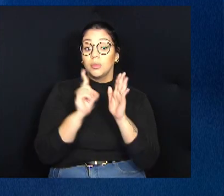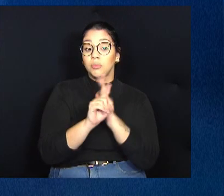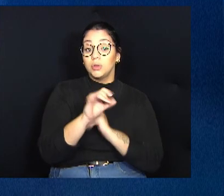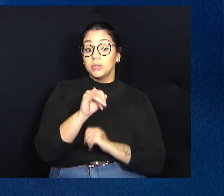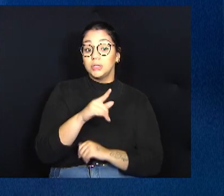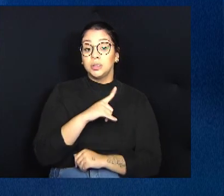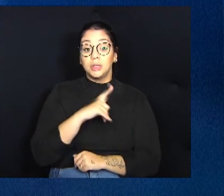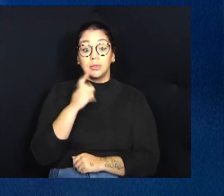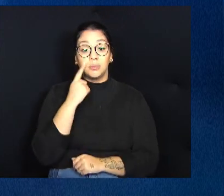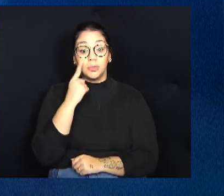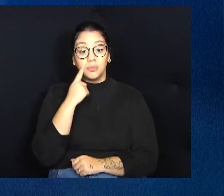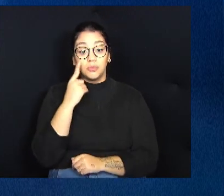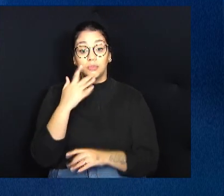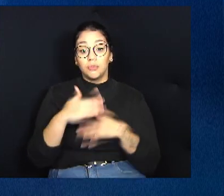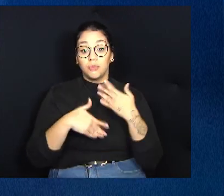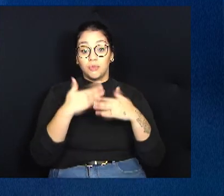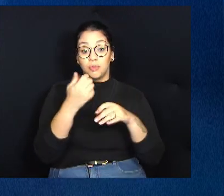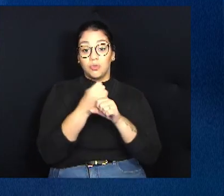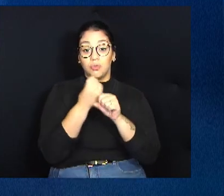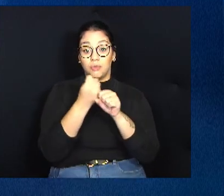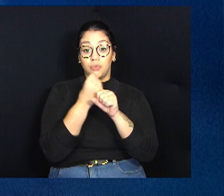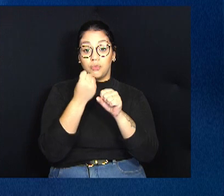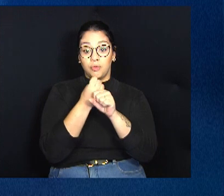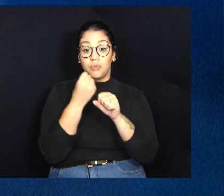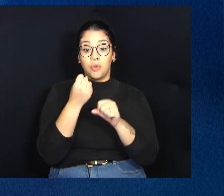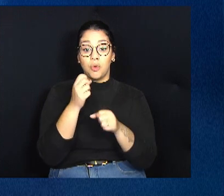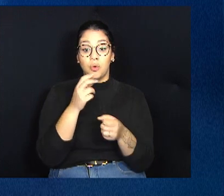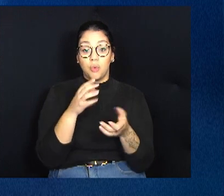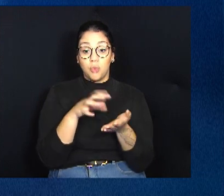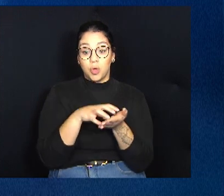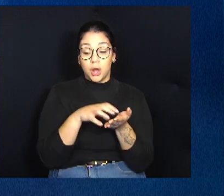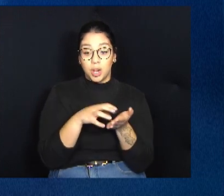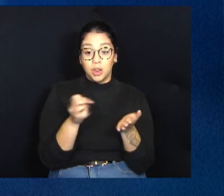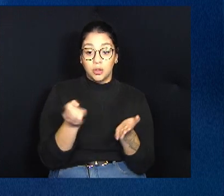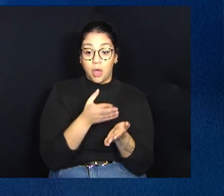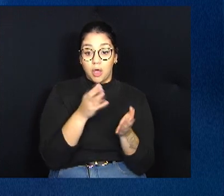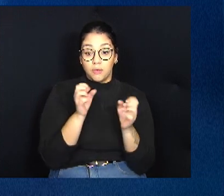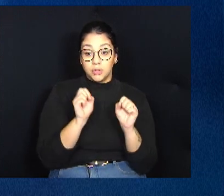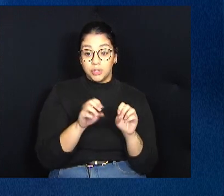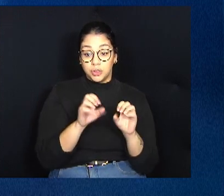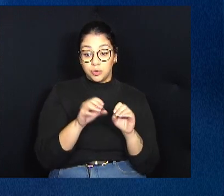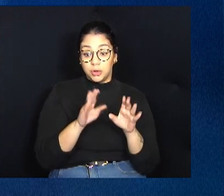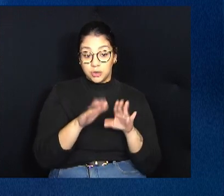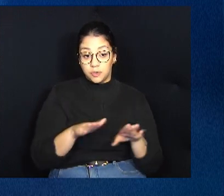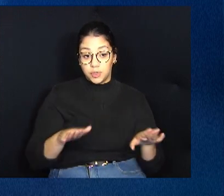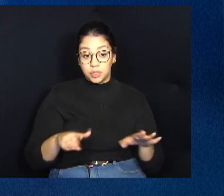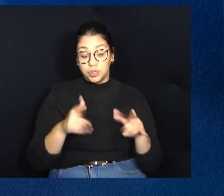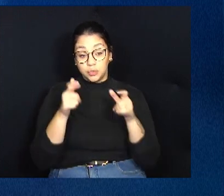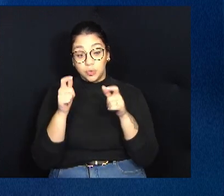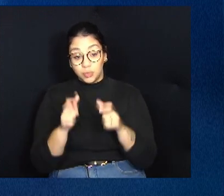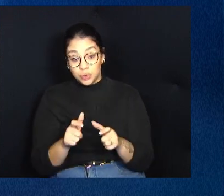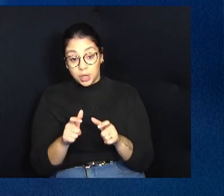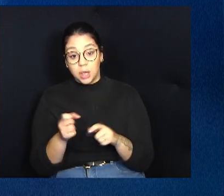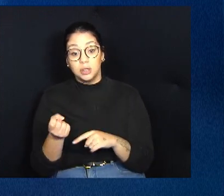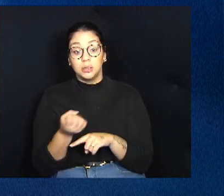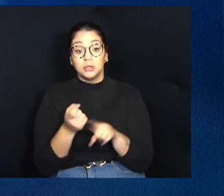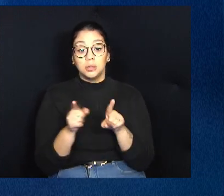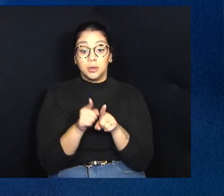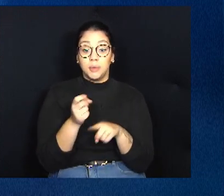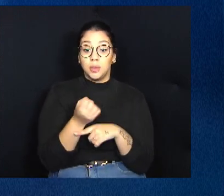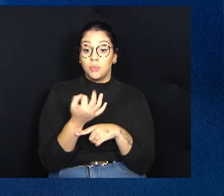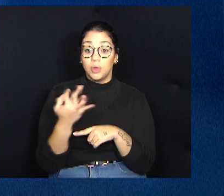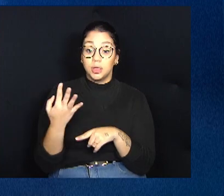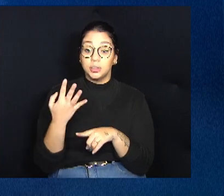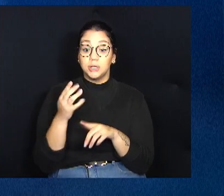previsão para a construção de novas unidades de educação infantil, local, número de vagas que serão ofertadas